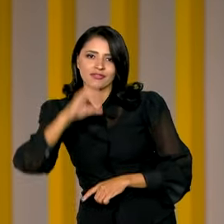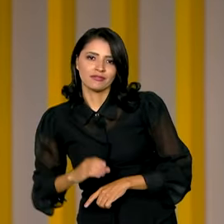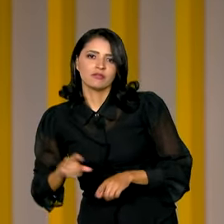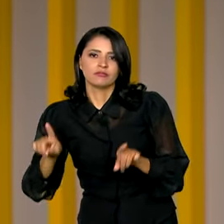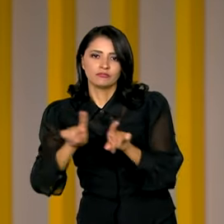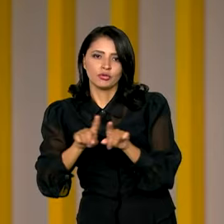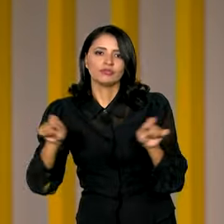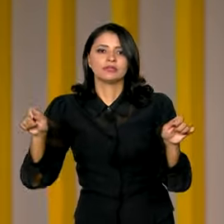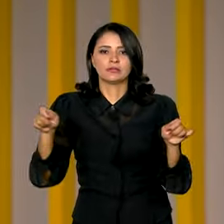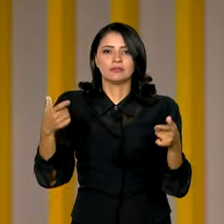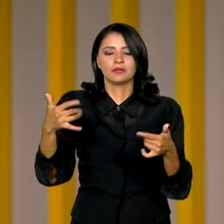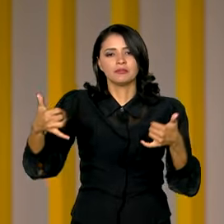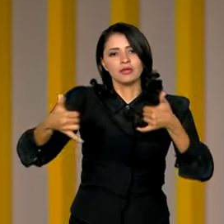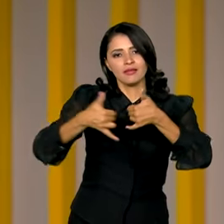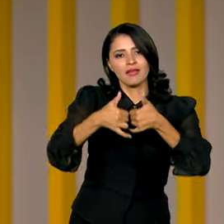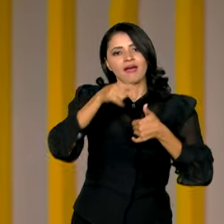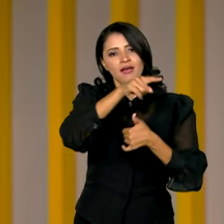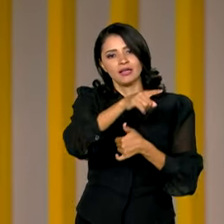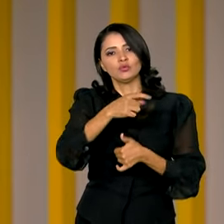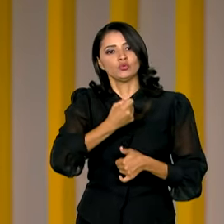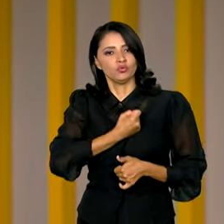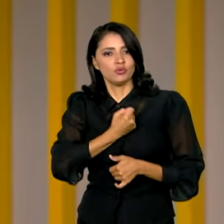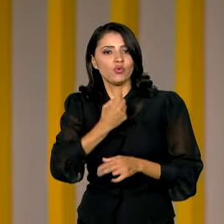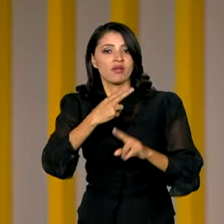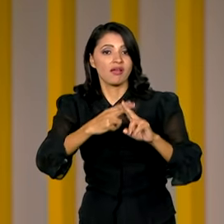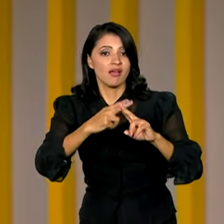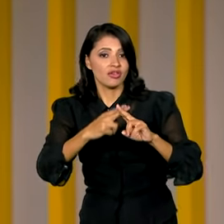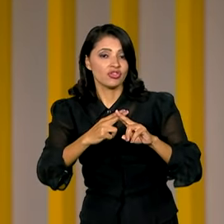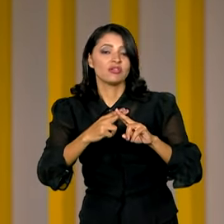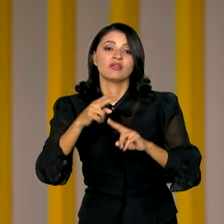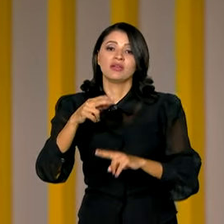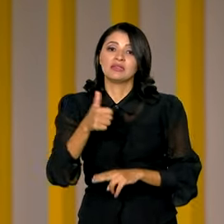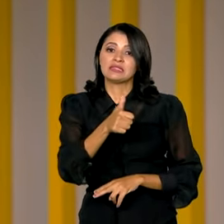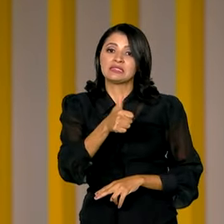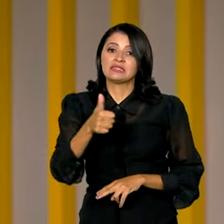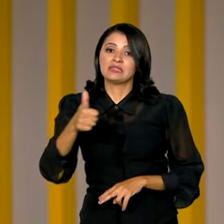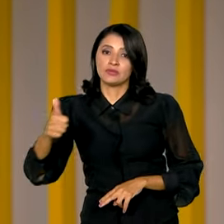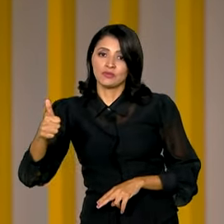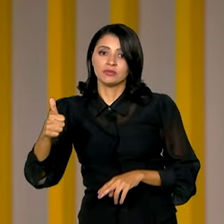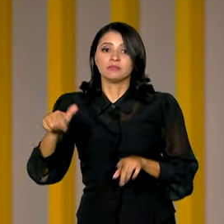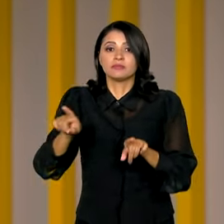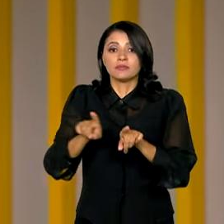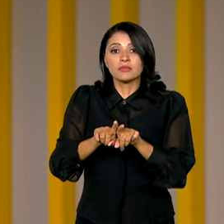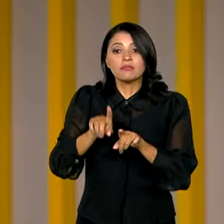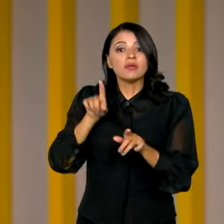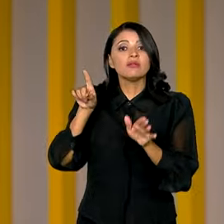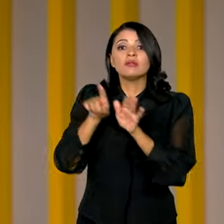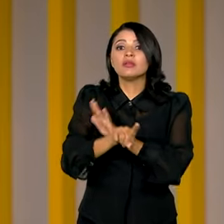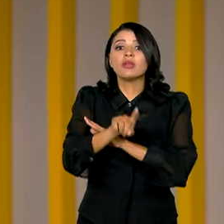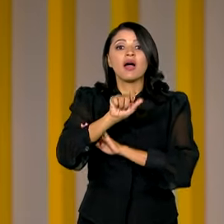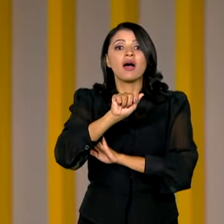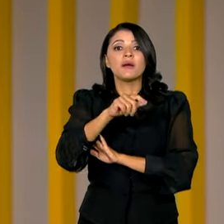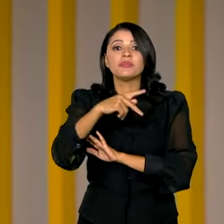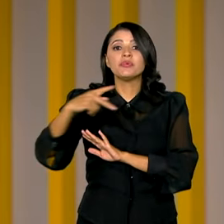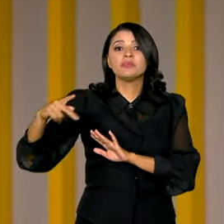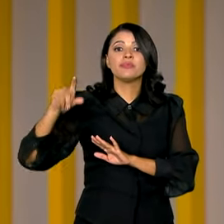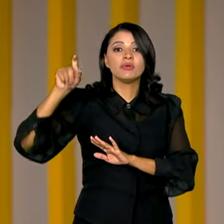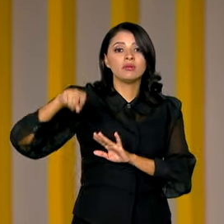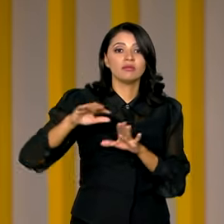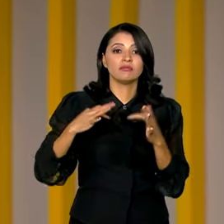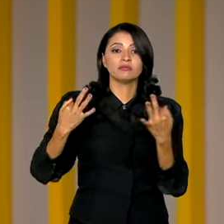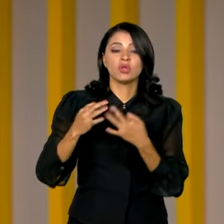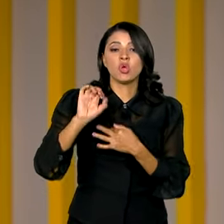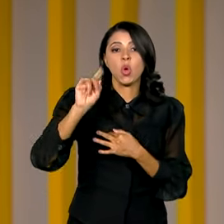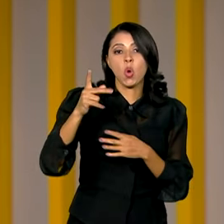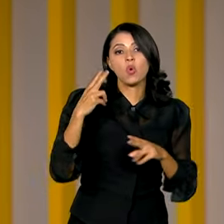acionar o canal de atendimento da Caixa por meio do número 111. E ainda consultar o aplicativo do Bolsa Família ou